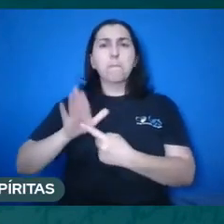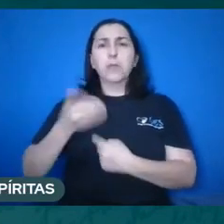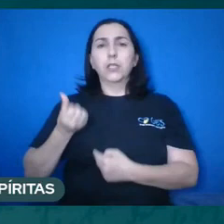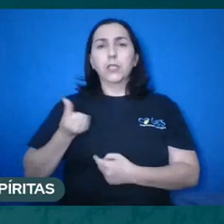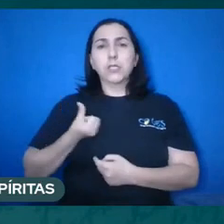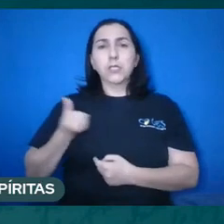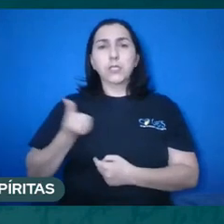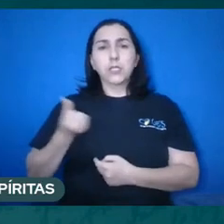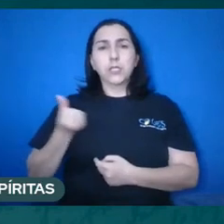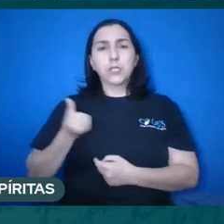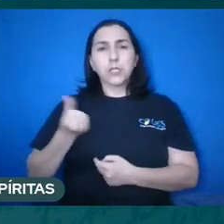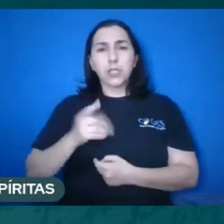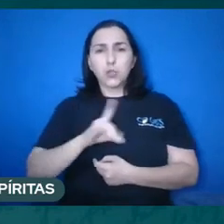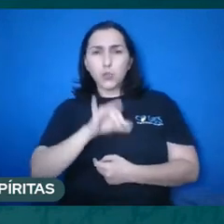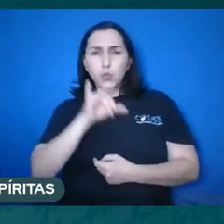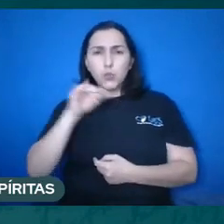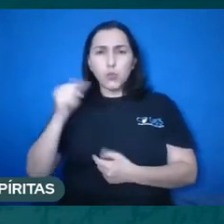de Deus.